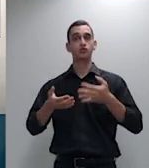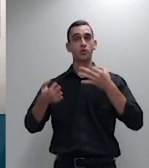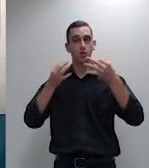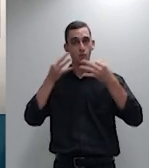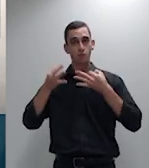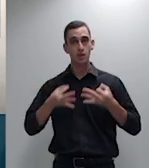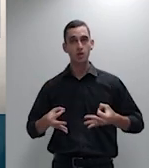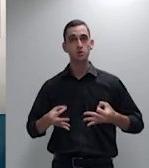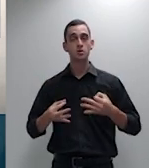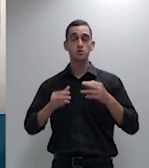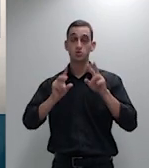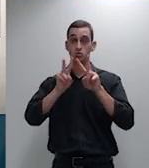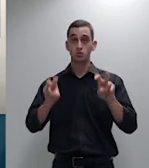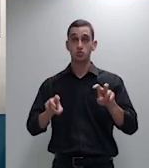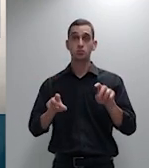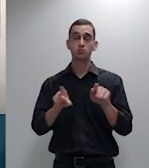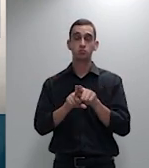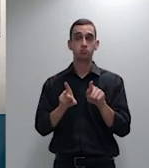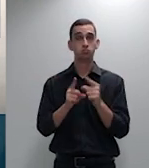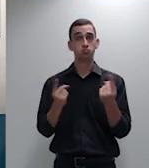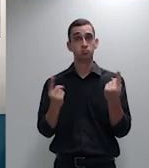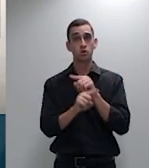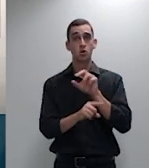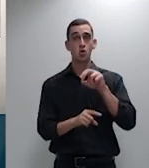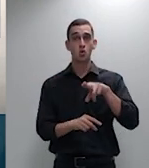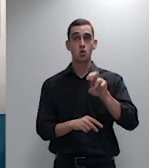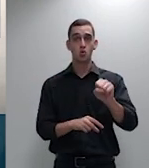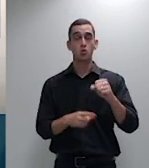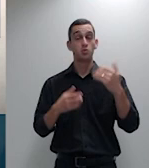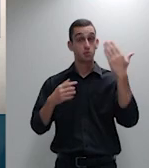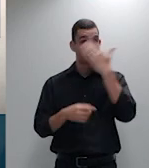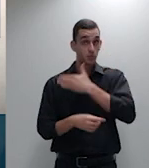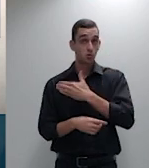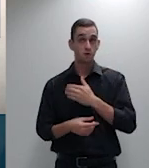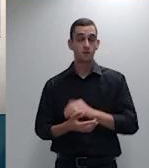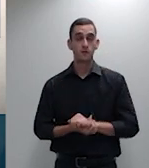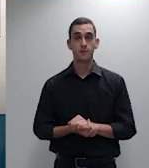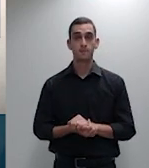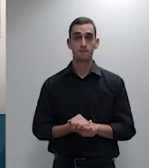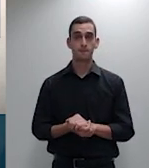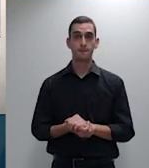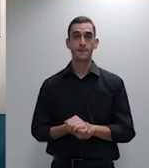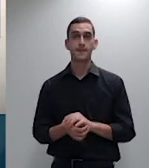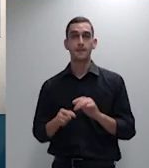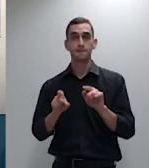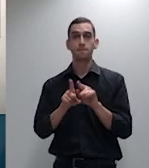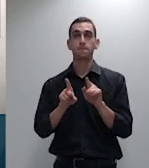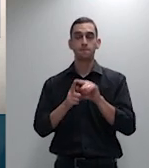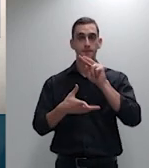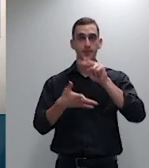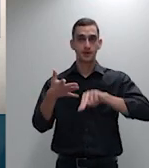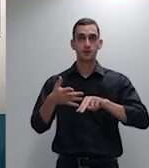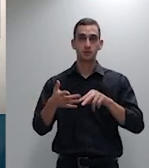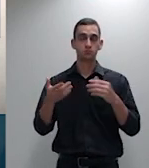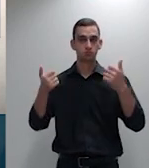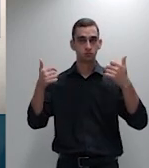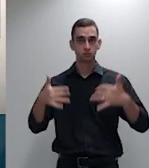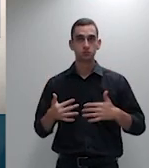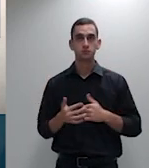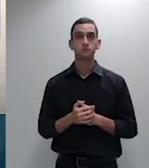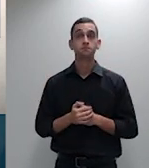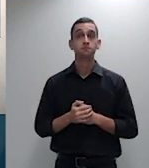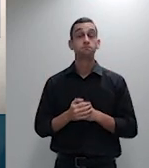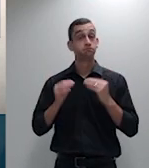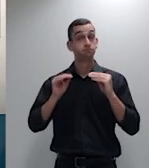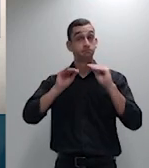ônus da prova vou fazer a leitura com isso ficar claro que as operadoras de plano de saúde